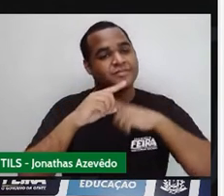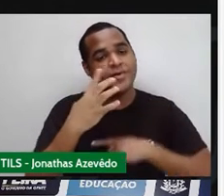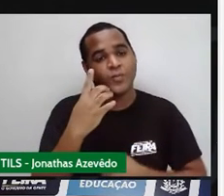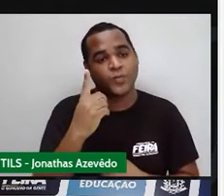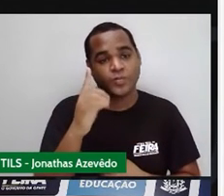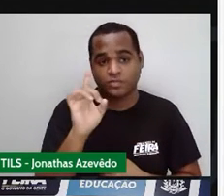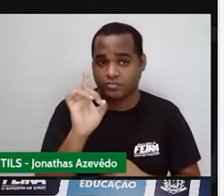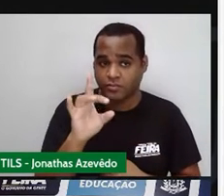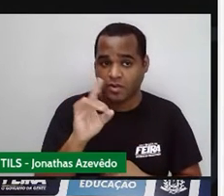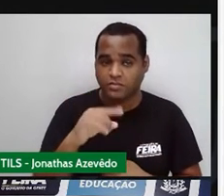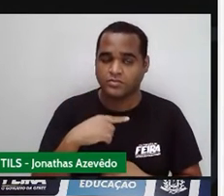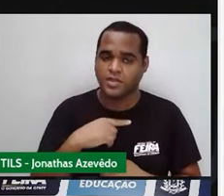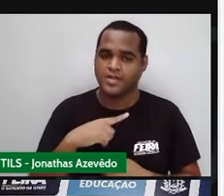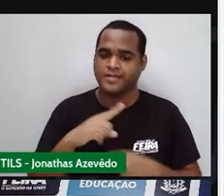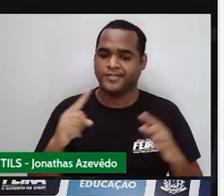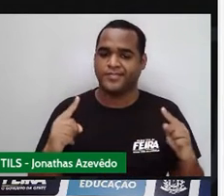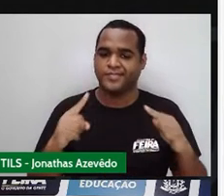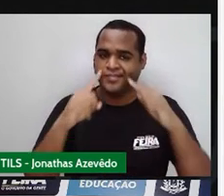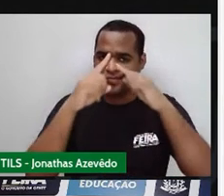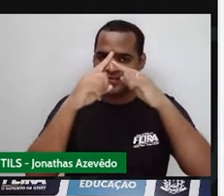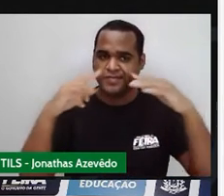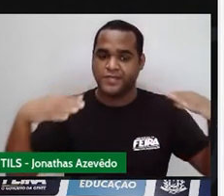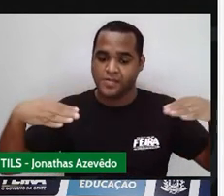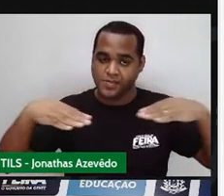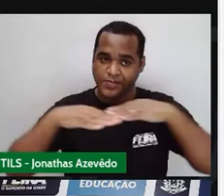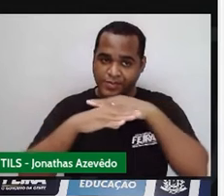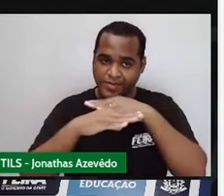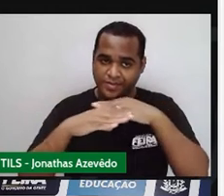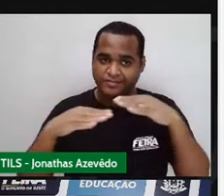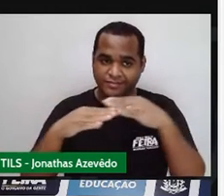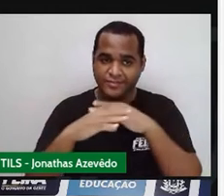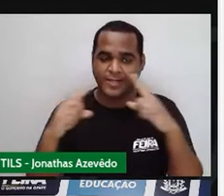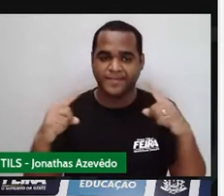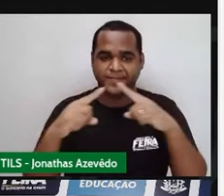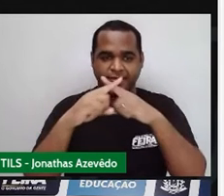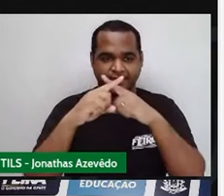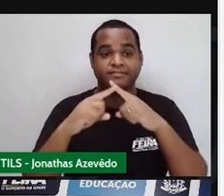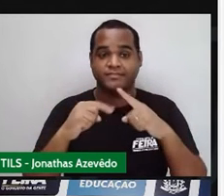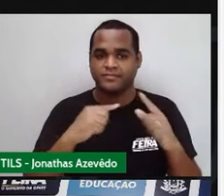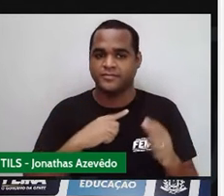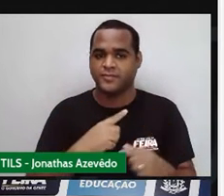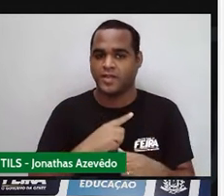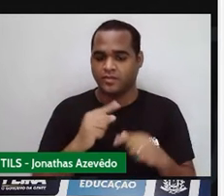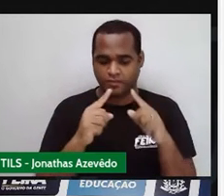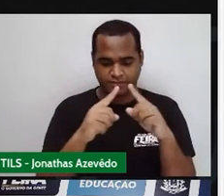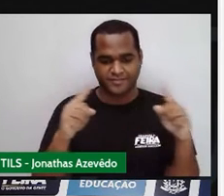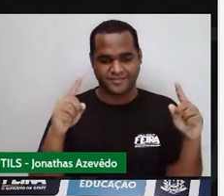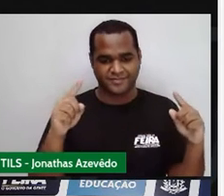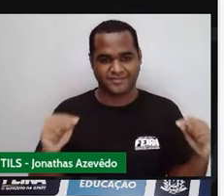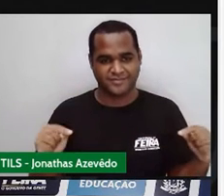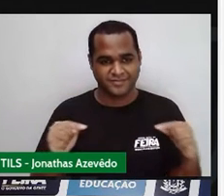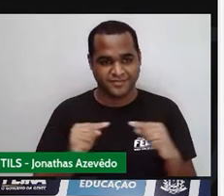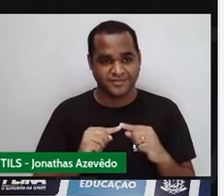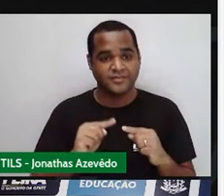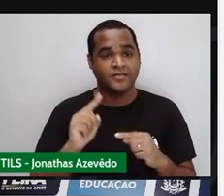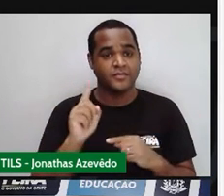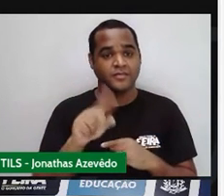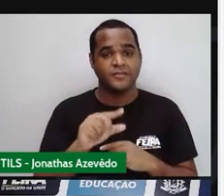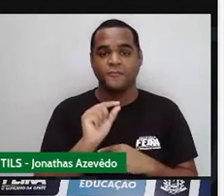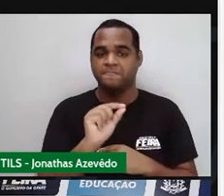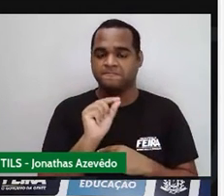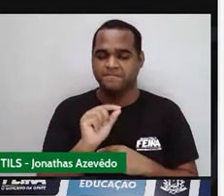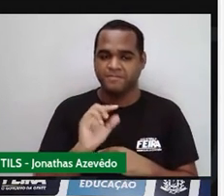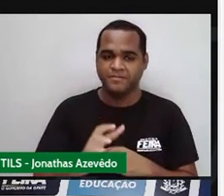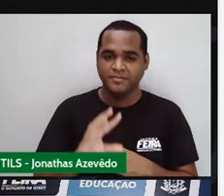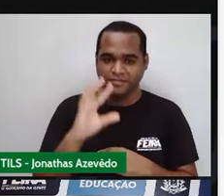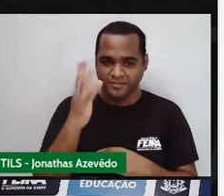opostos paralelos. E um quadrilátero, onde isso acontece, é